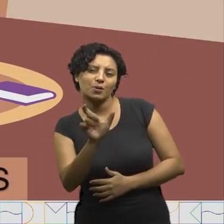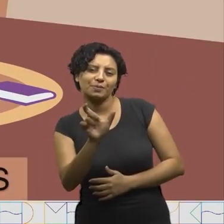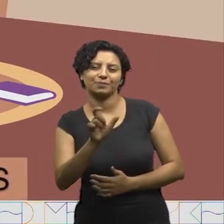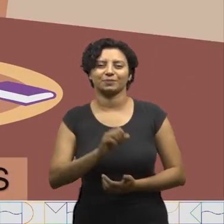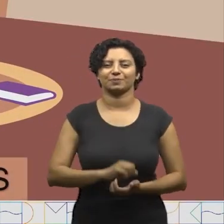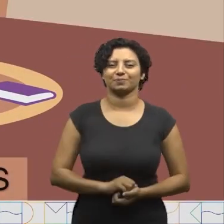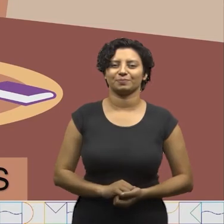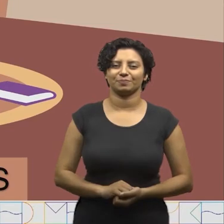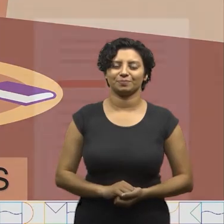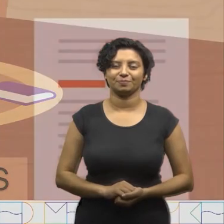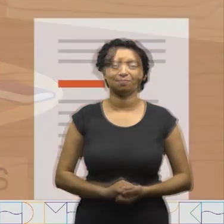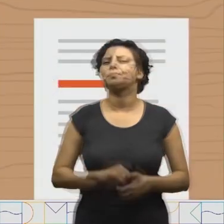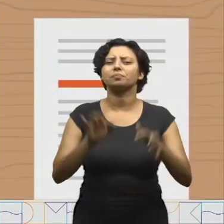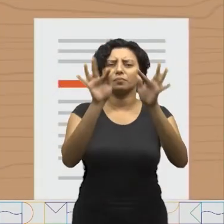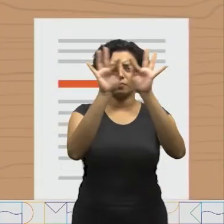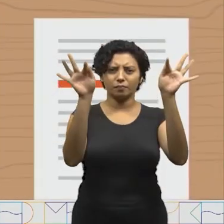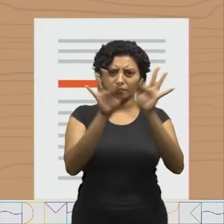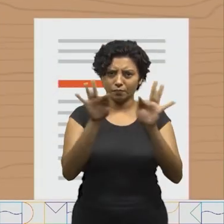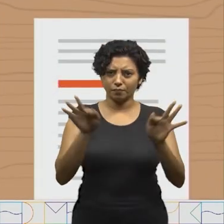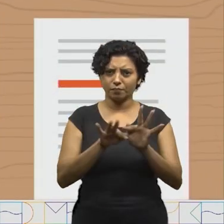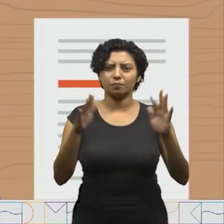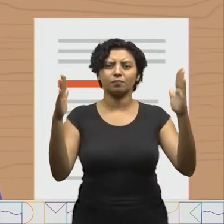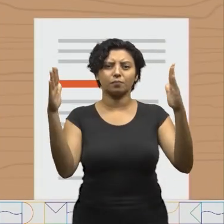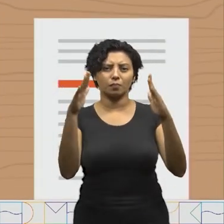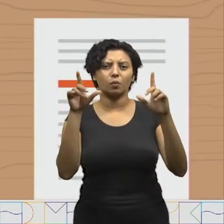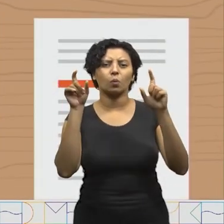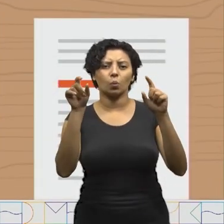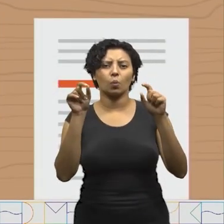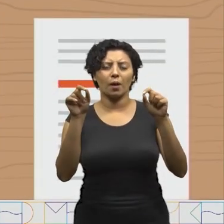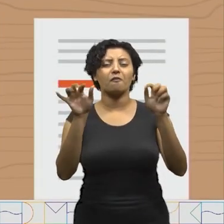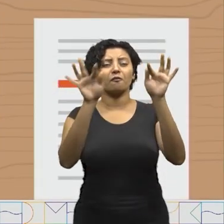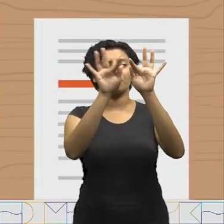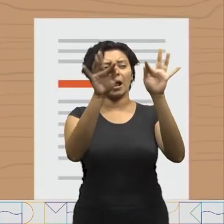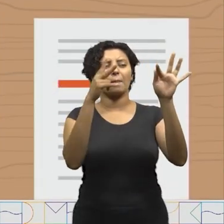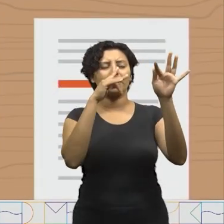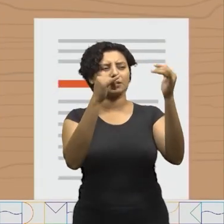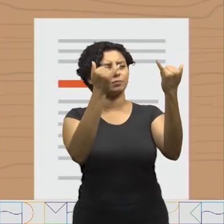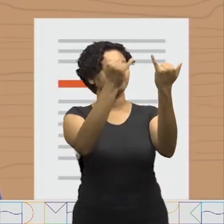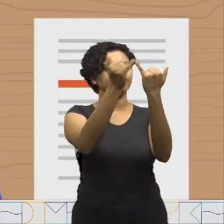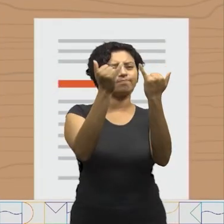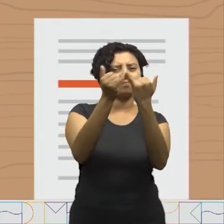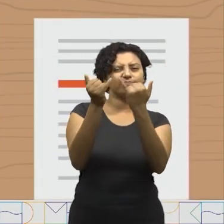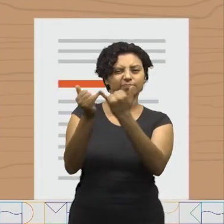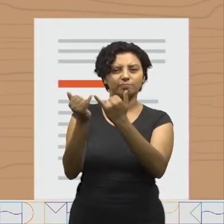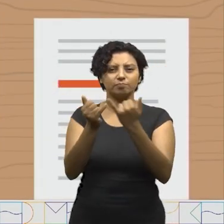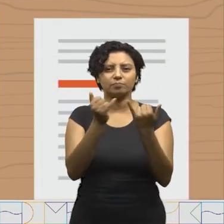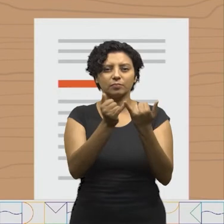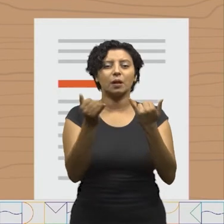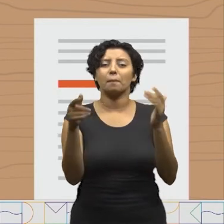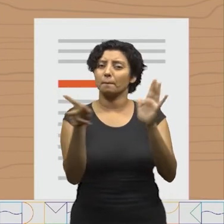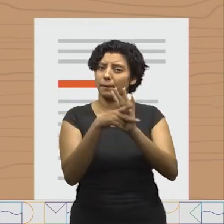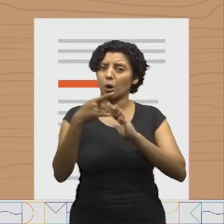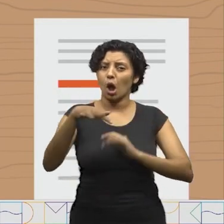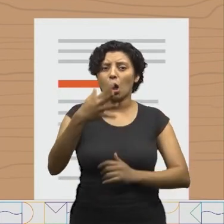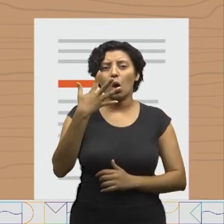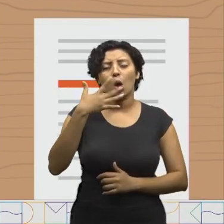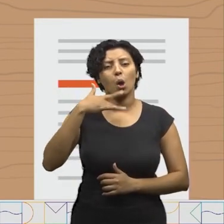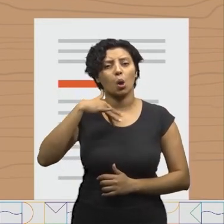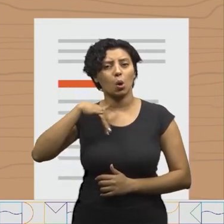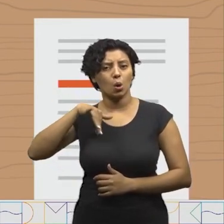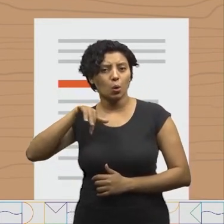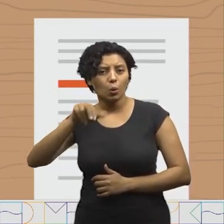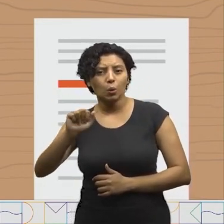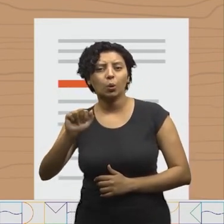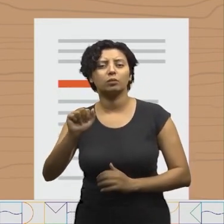palavras, parlendas são rimas infantis